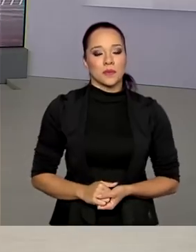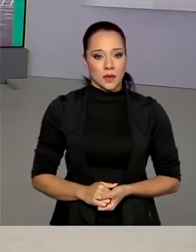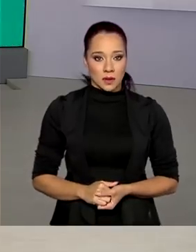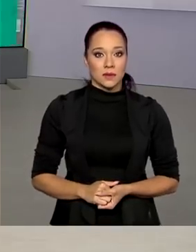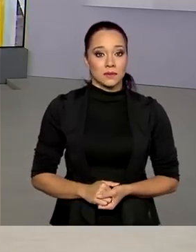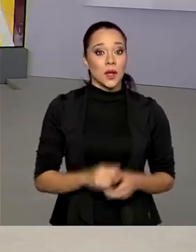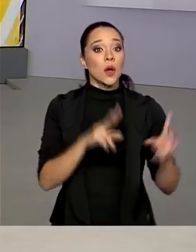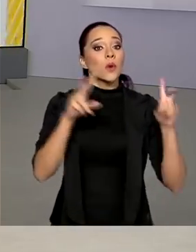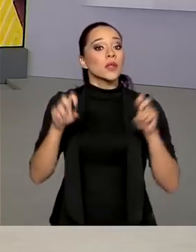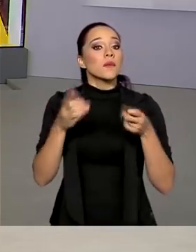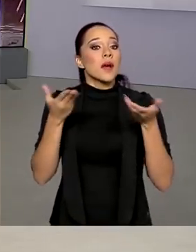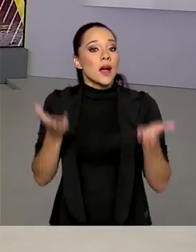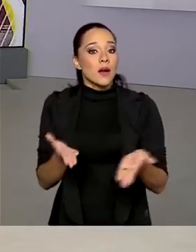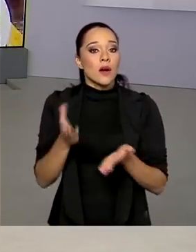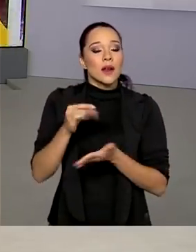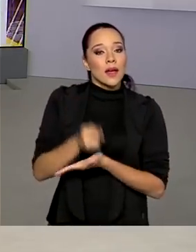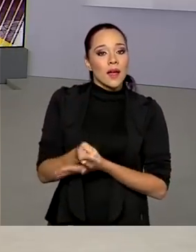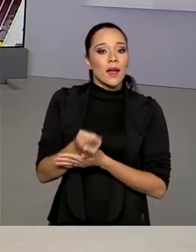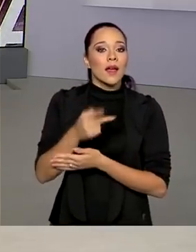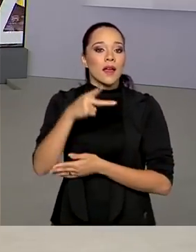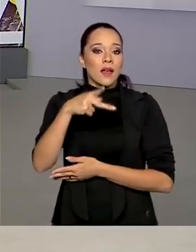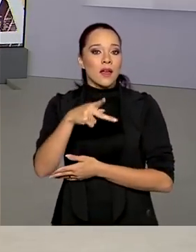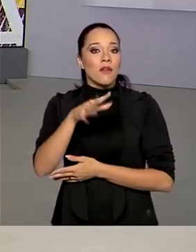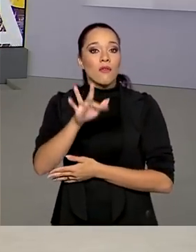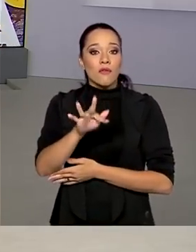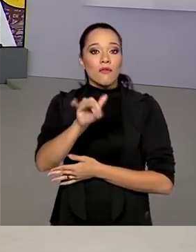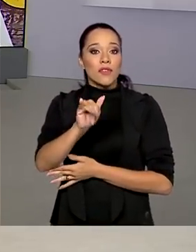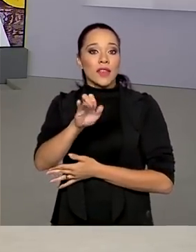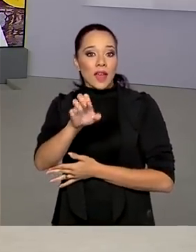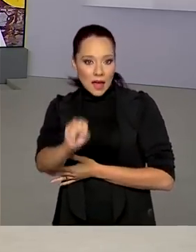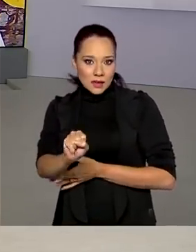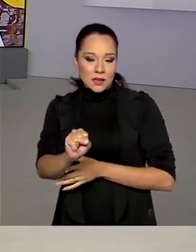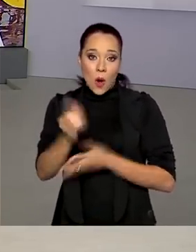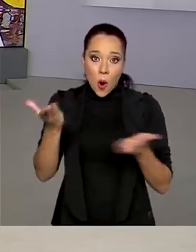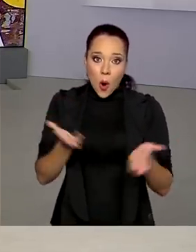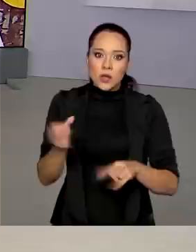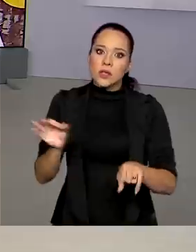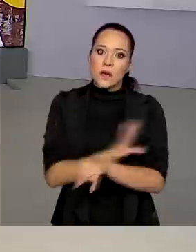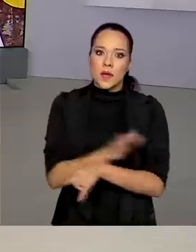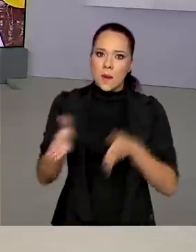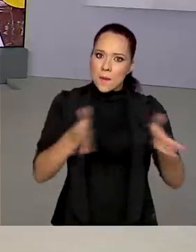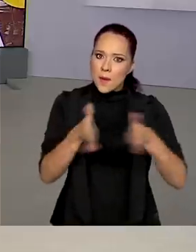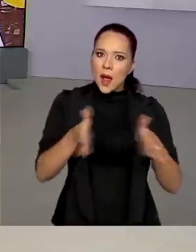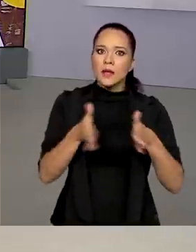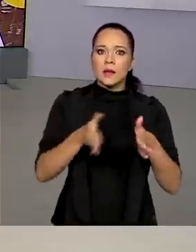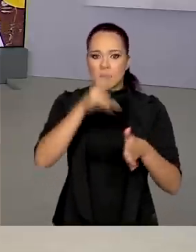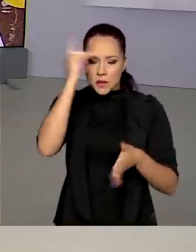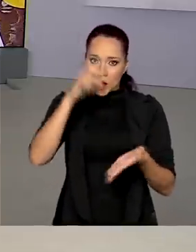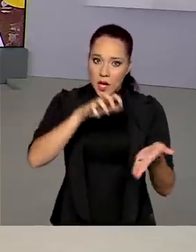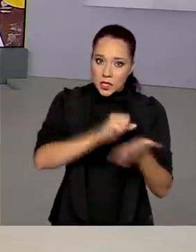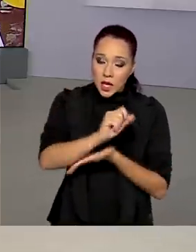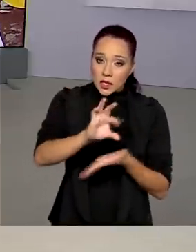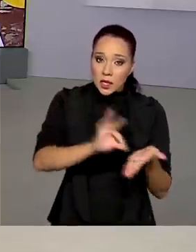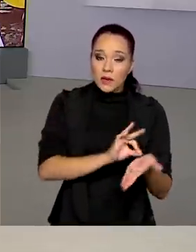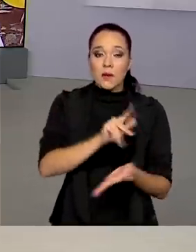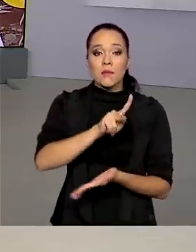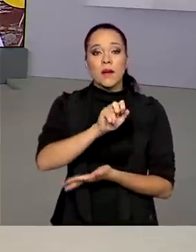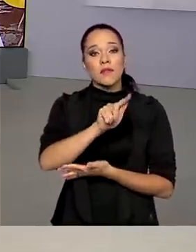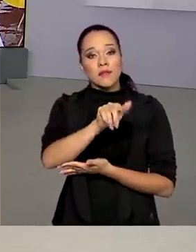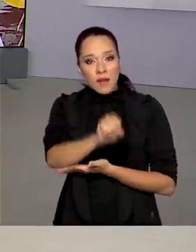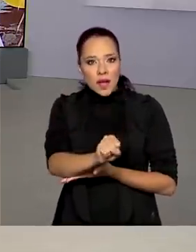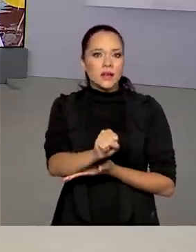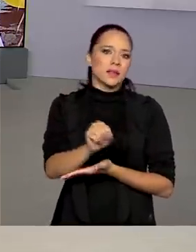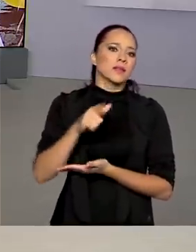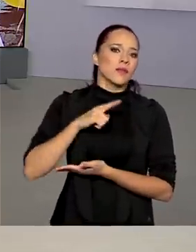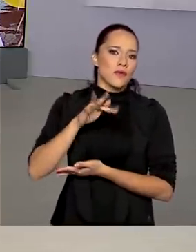O assunto agora é fundo de financiamento estudantil. Termina hoje o prazo para candidatos se inscreverem para vagas remanescentes